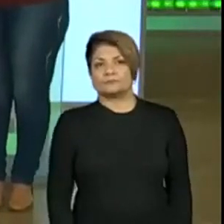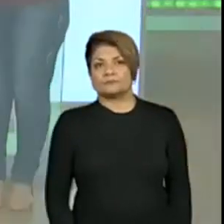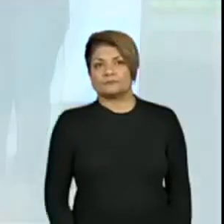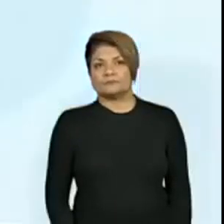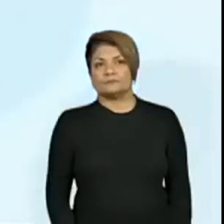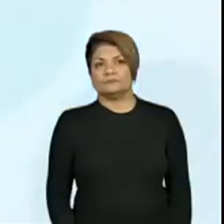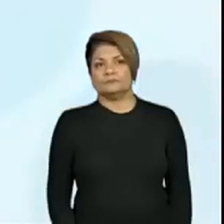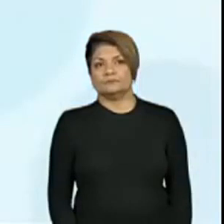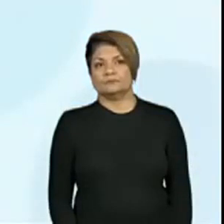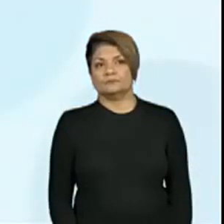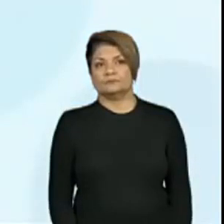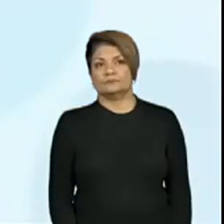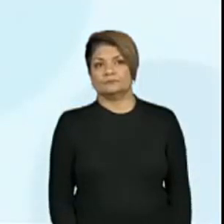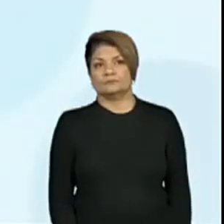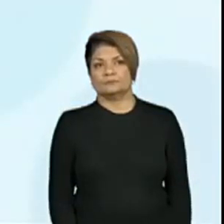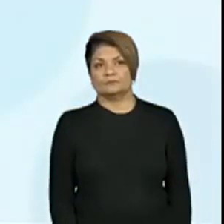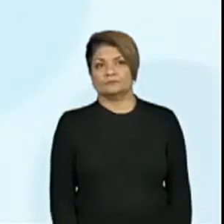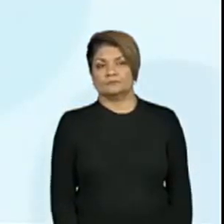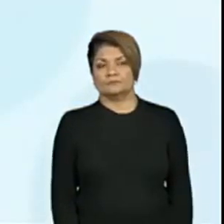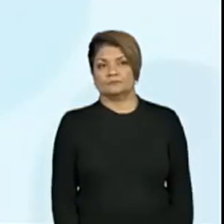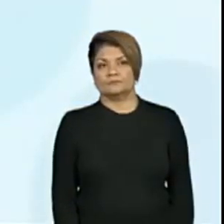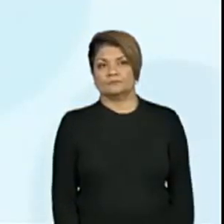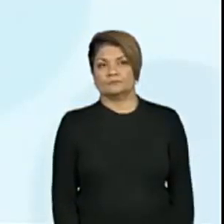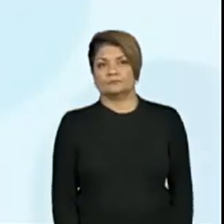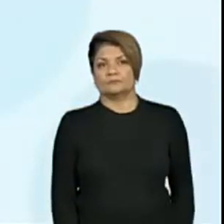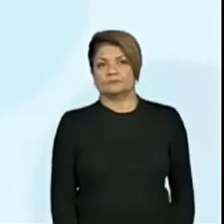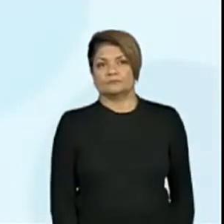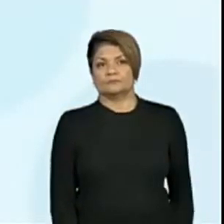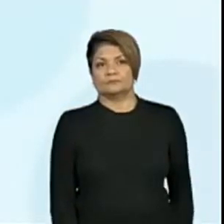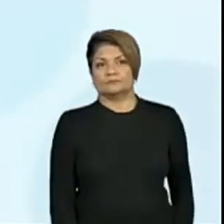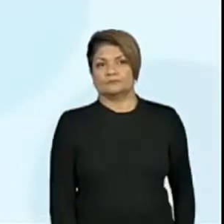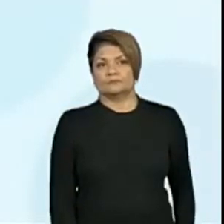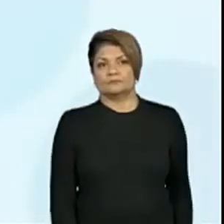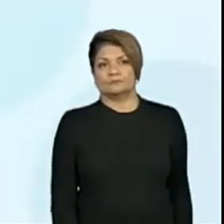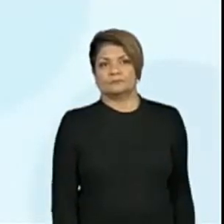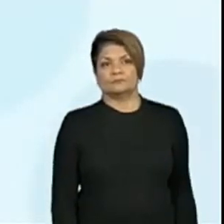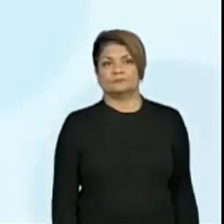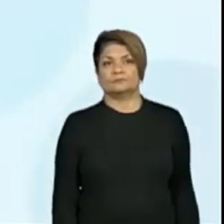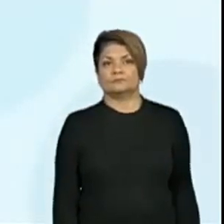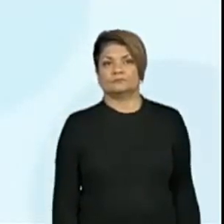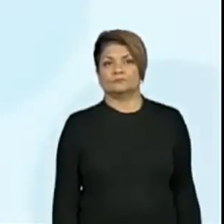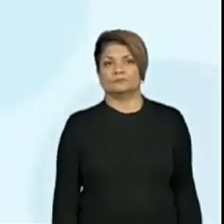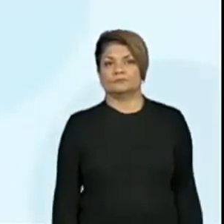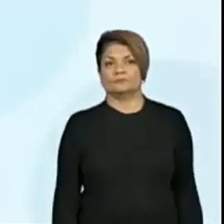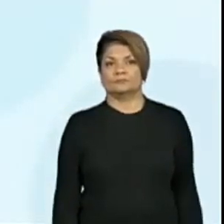é... A ação dele é... Proteger o lago verde. Proteger.